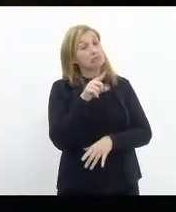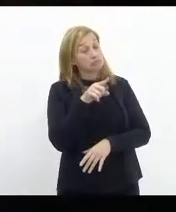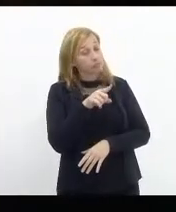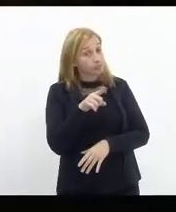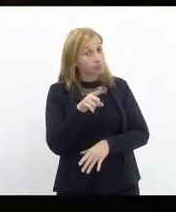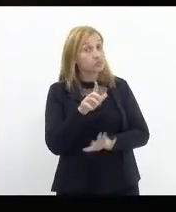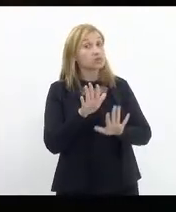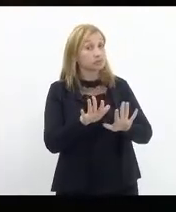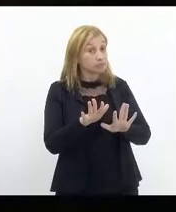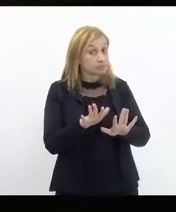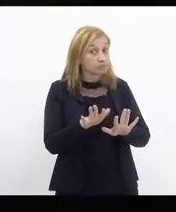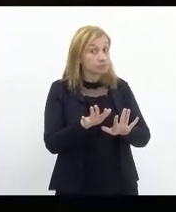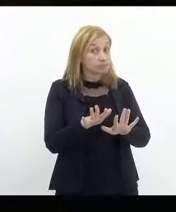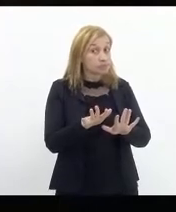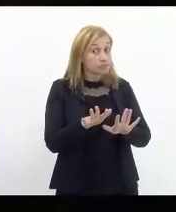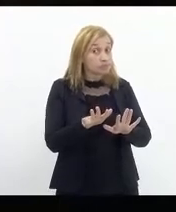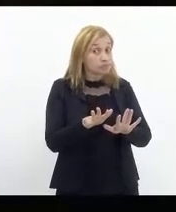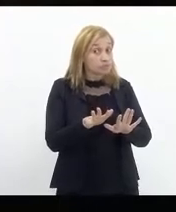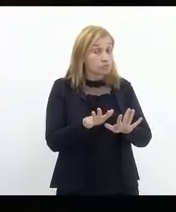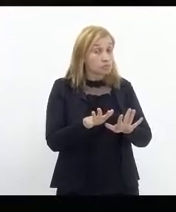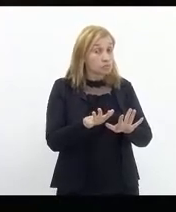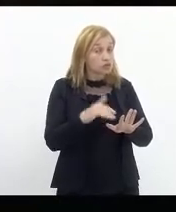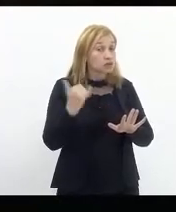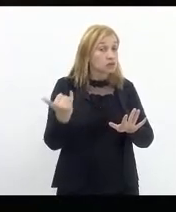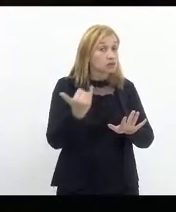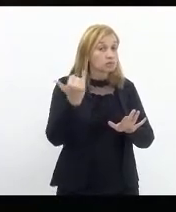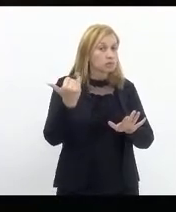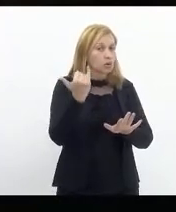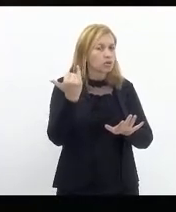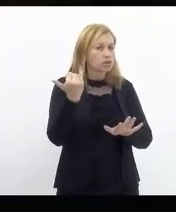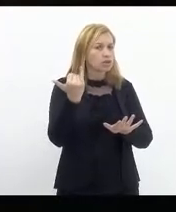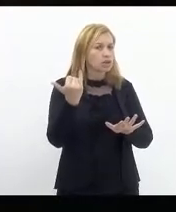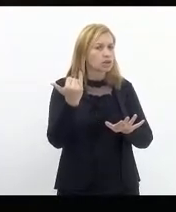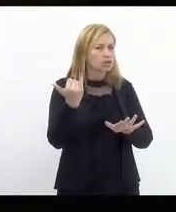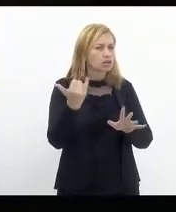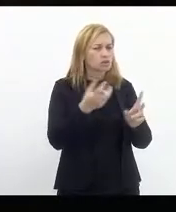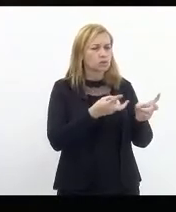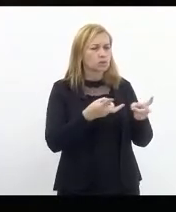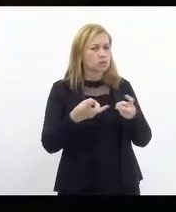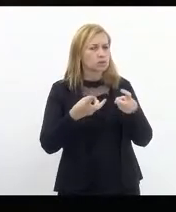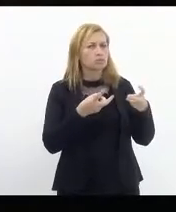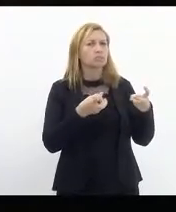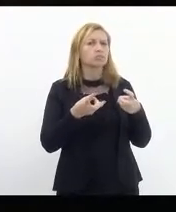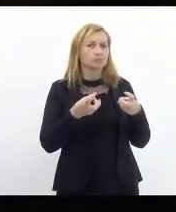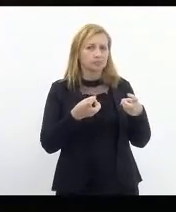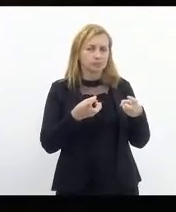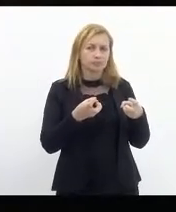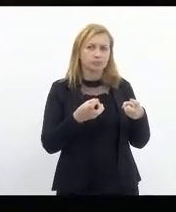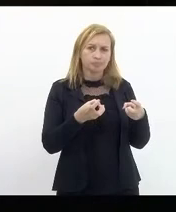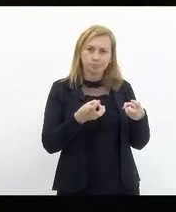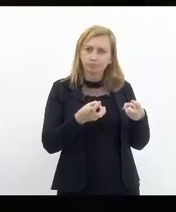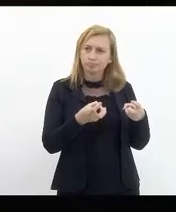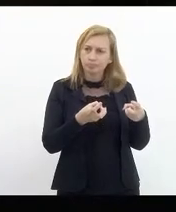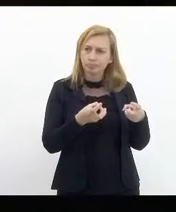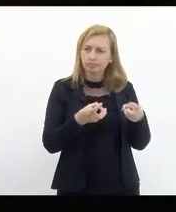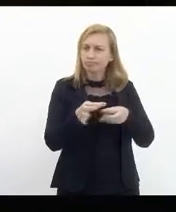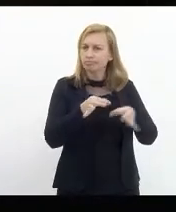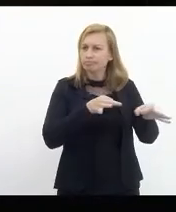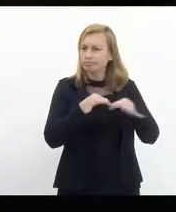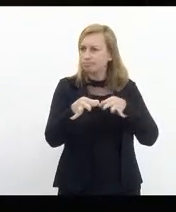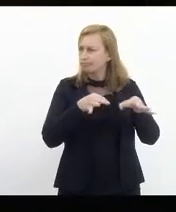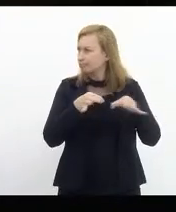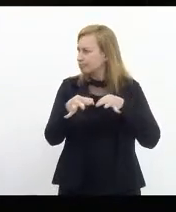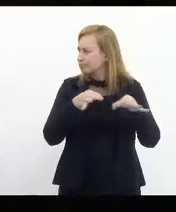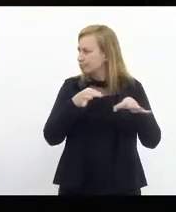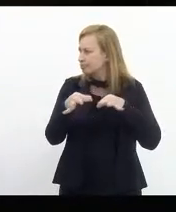requer passos importantes da cartilha de planejamento.